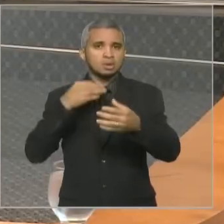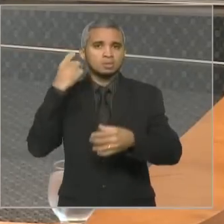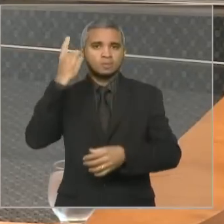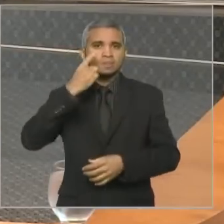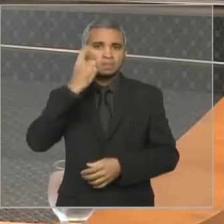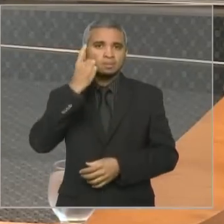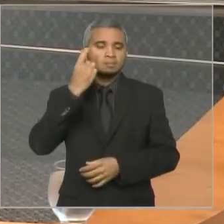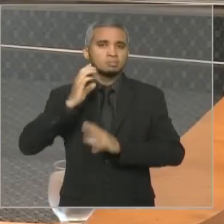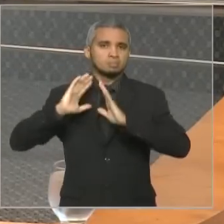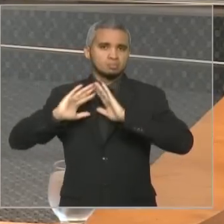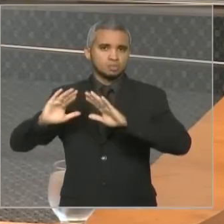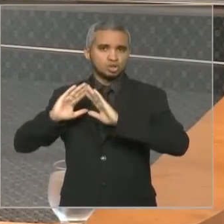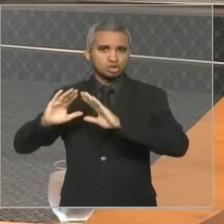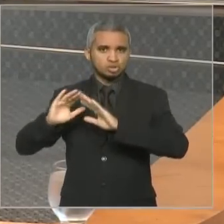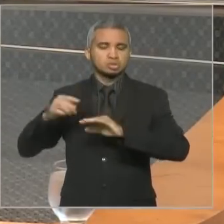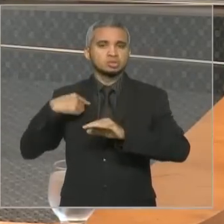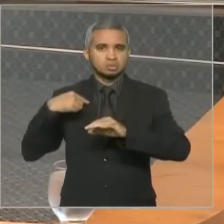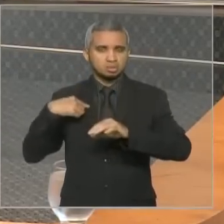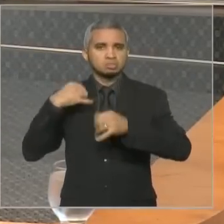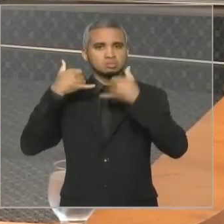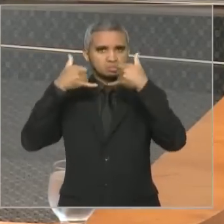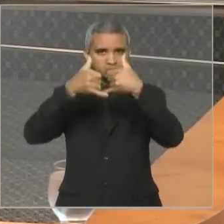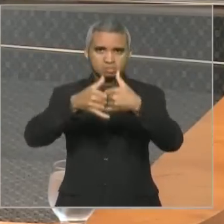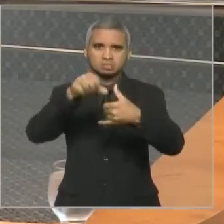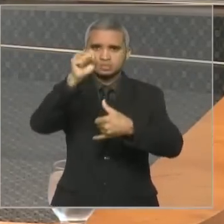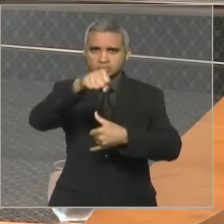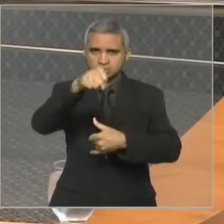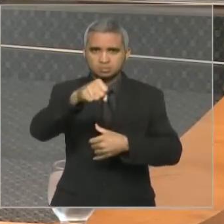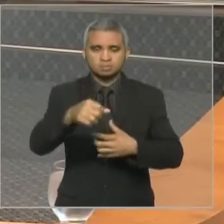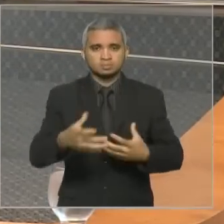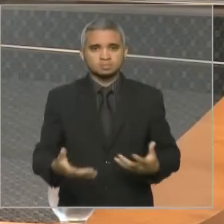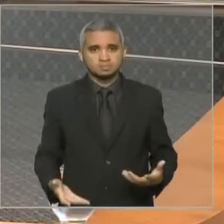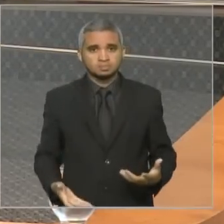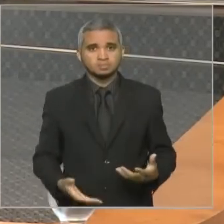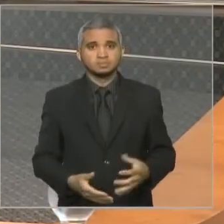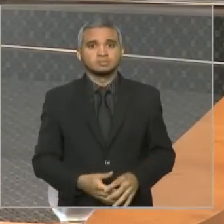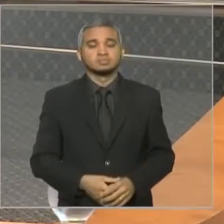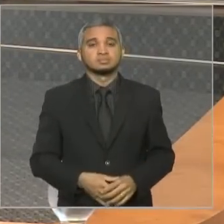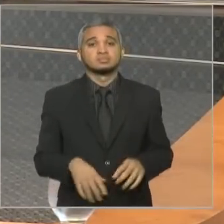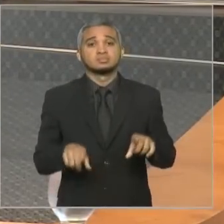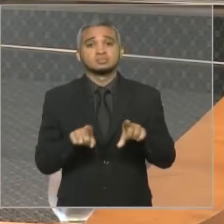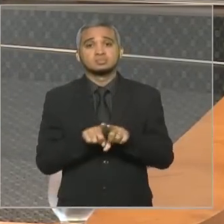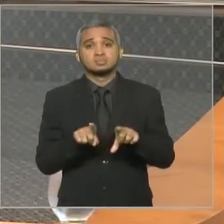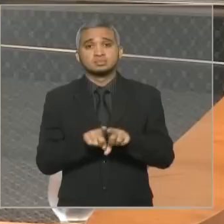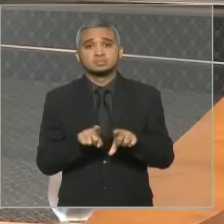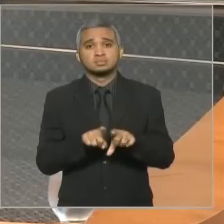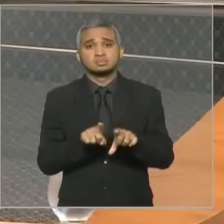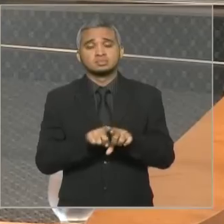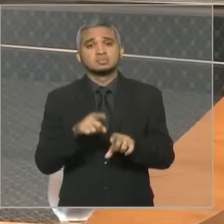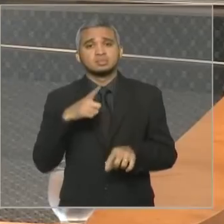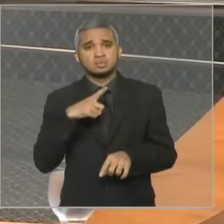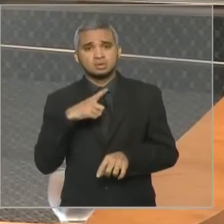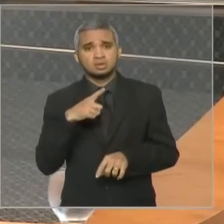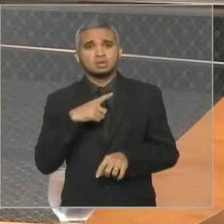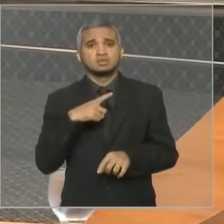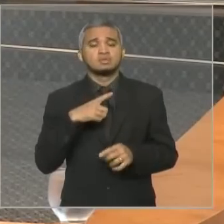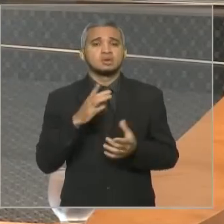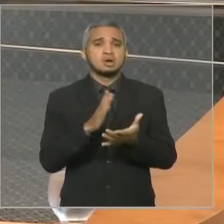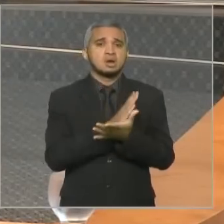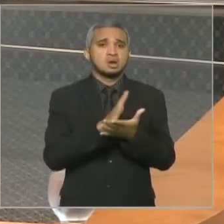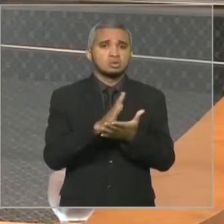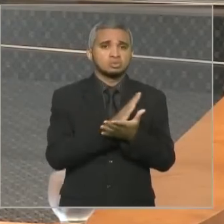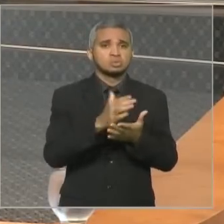Segundo, é que eu tentaram execrar essa situação como aconteceu, execração de outros em benefício do viés político.